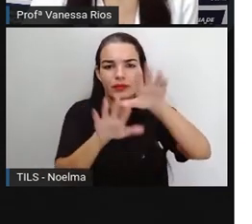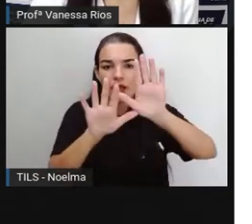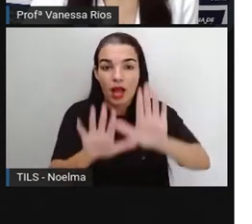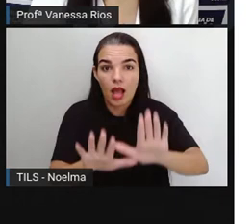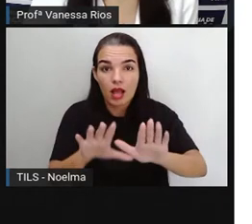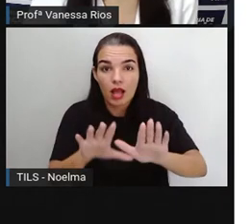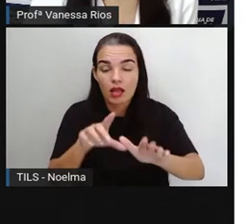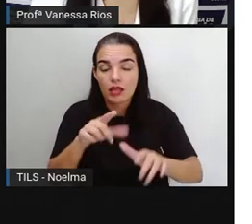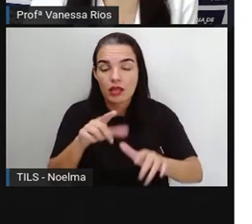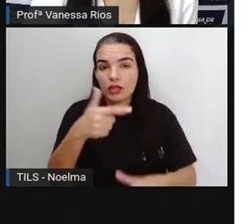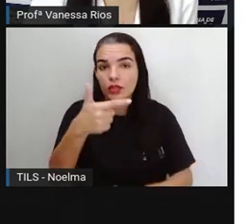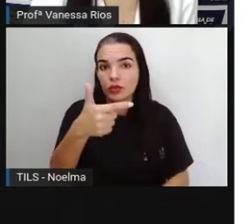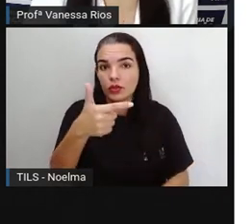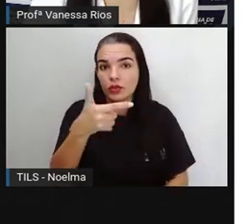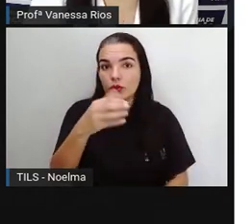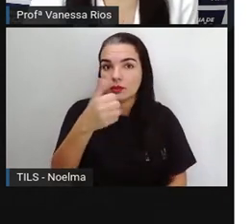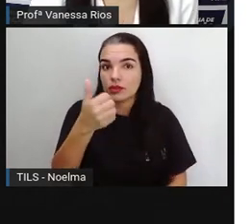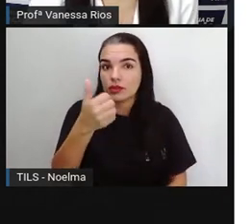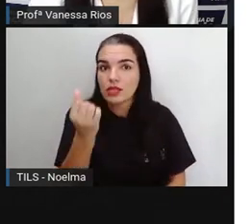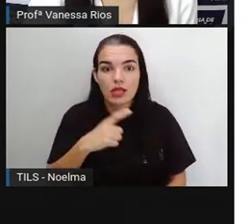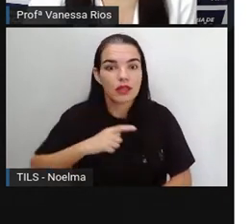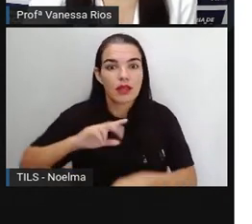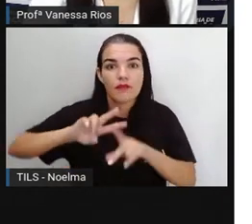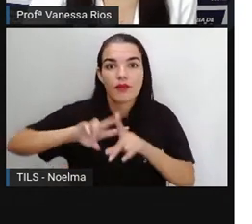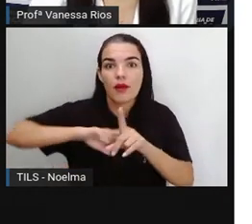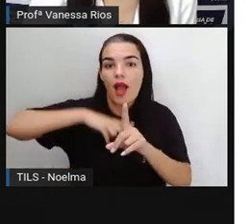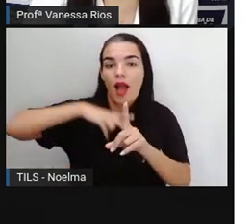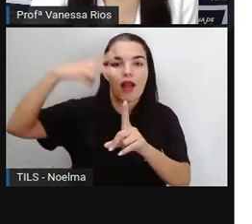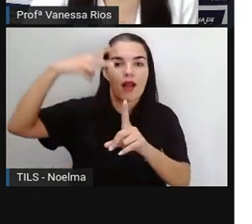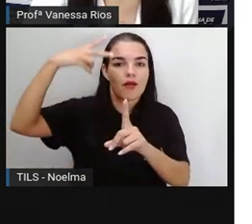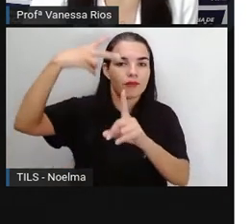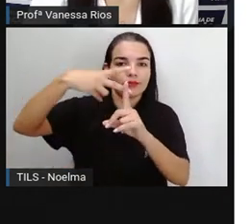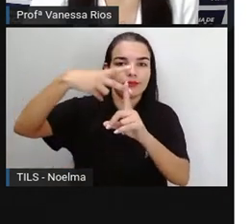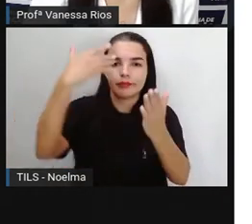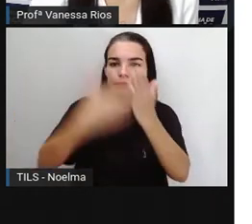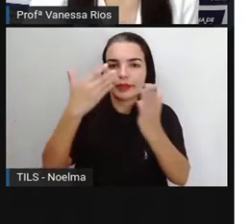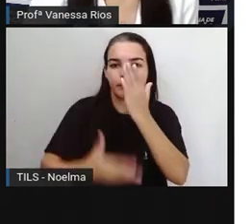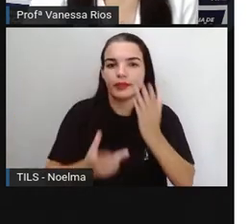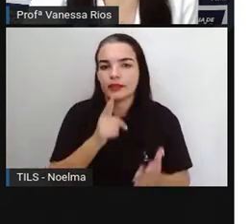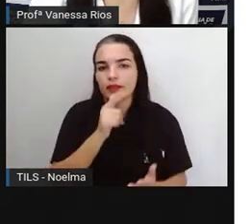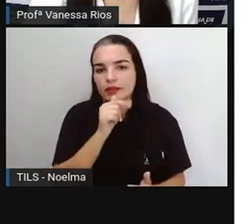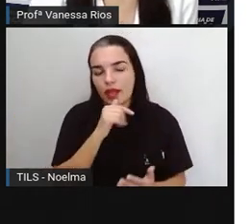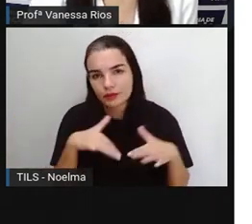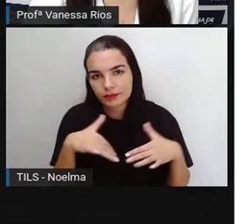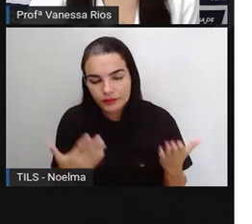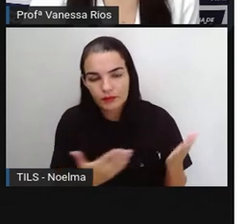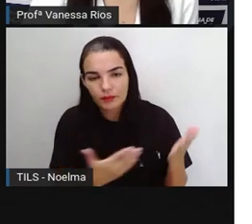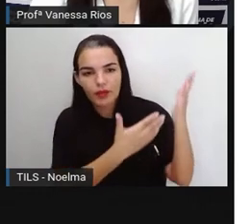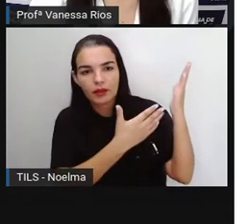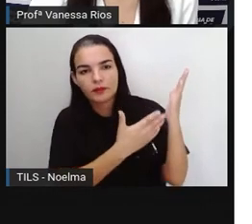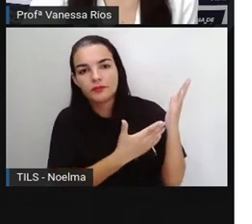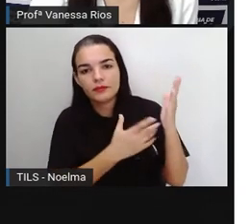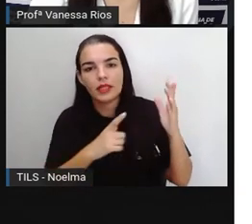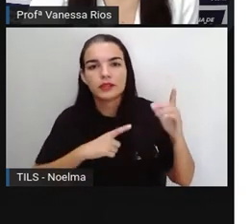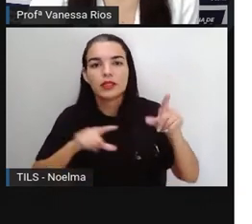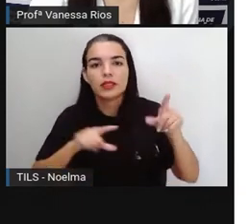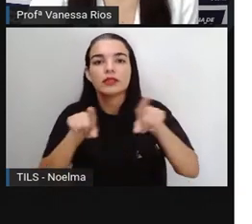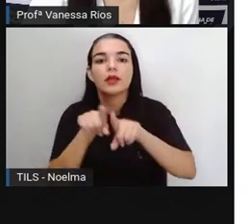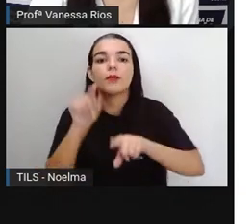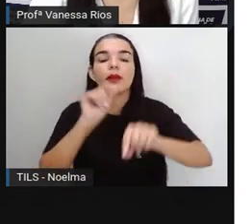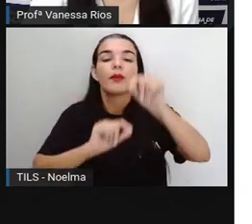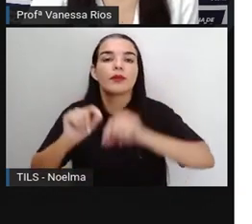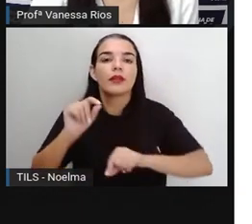de alta, chegando a 38,1%. E aí abaixo desse início de texto, a gente já